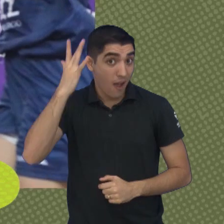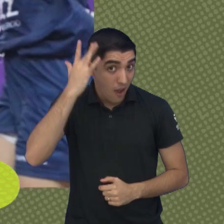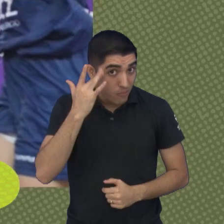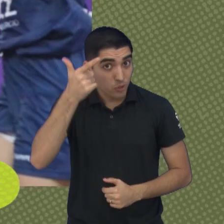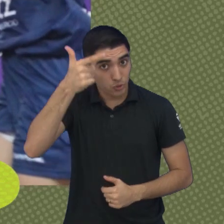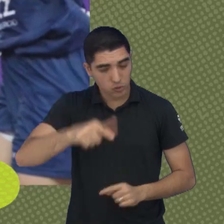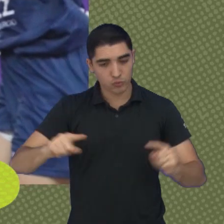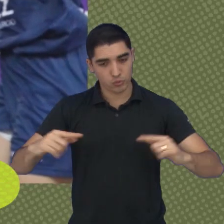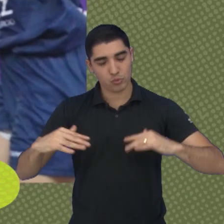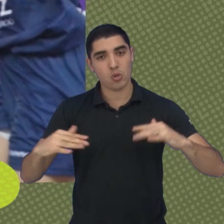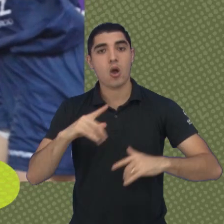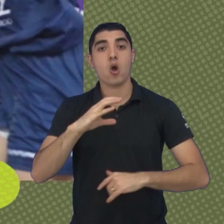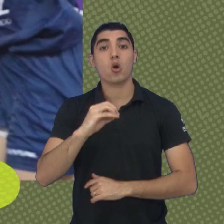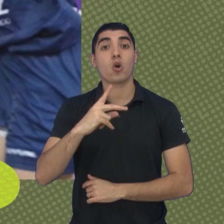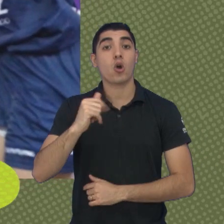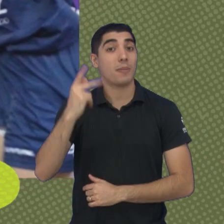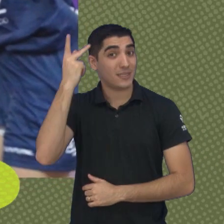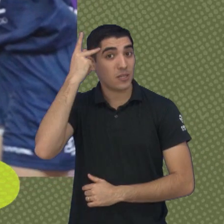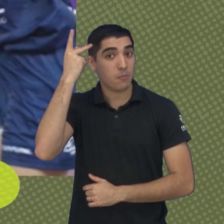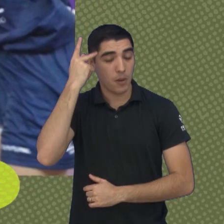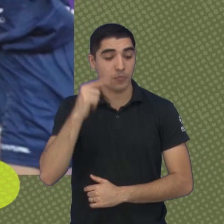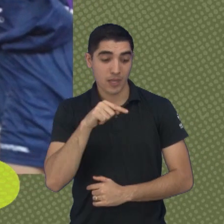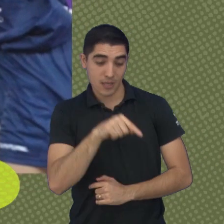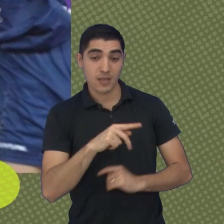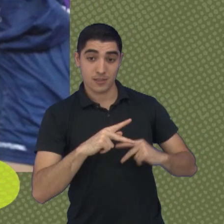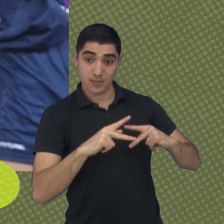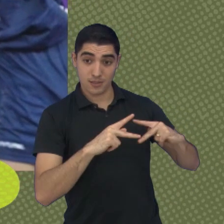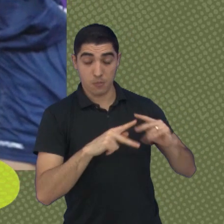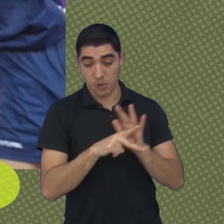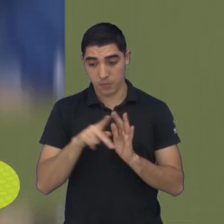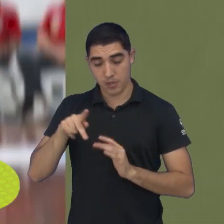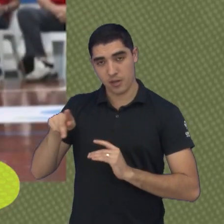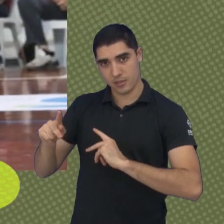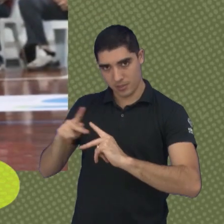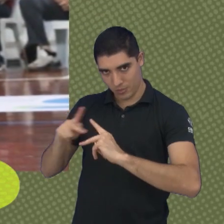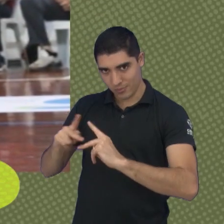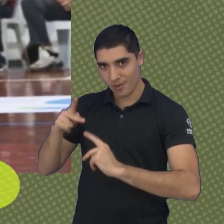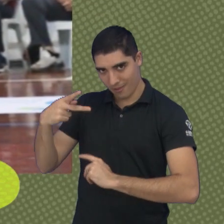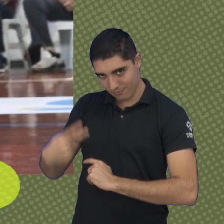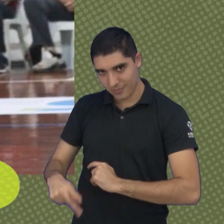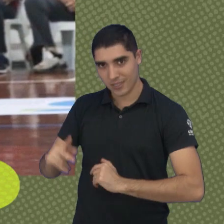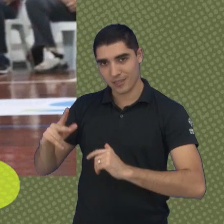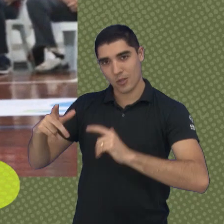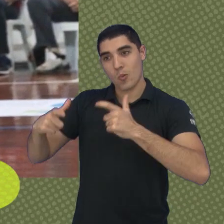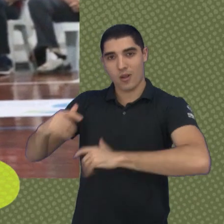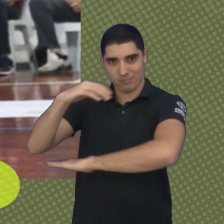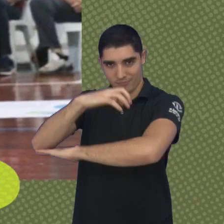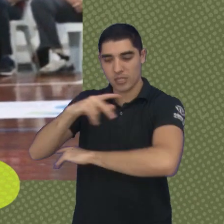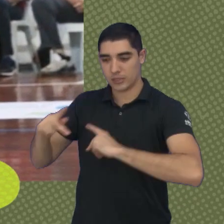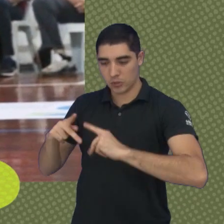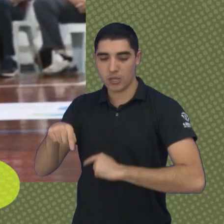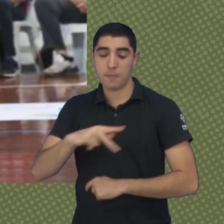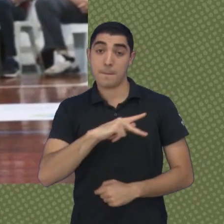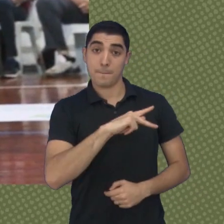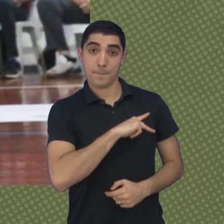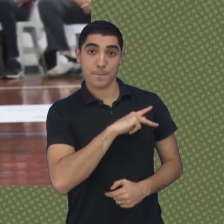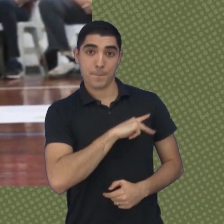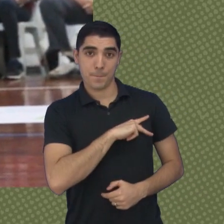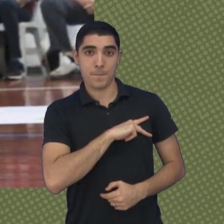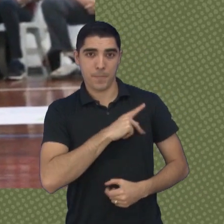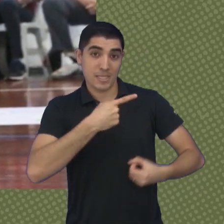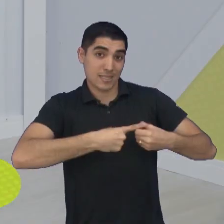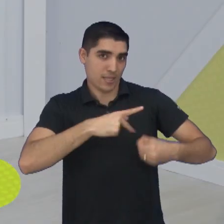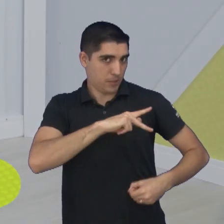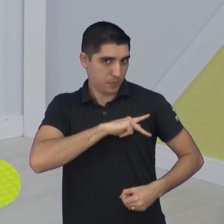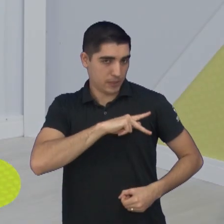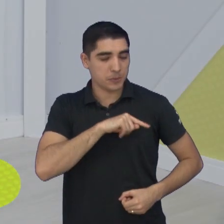pela Copa São Paulo contra o Pinda, às 20h, no ginásio do Teatrão. Já pela Liga, o time volta à quadra na quinta